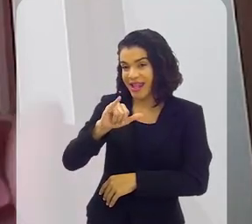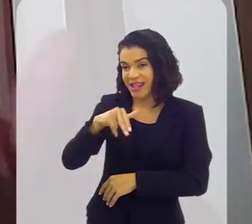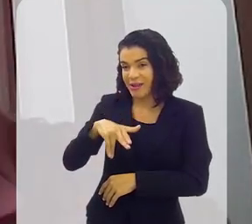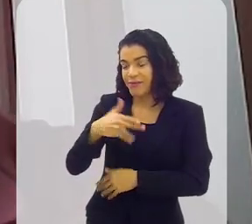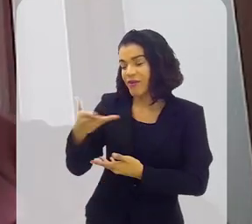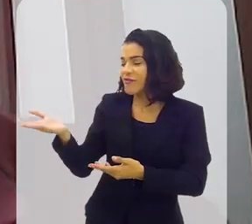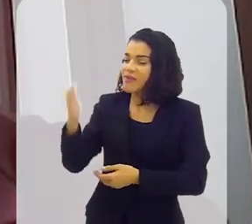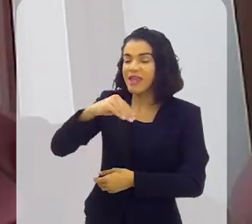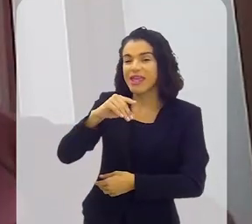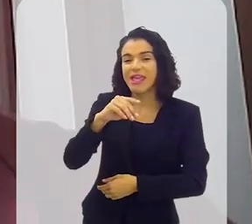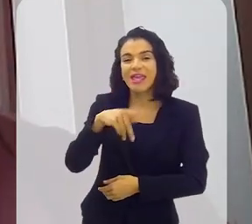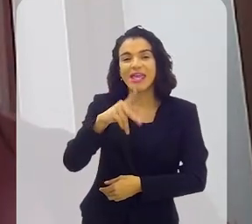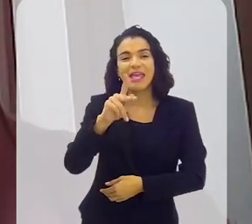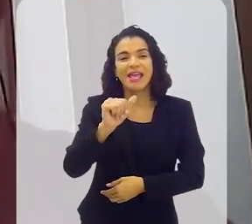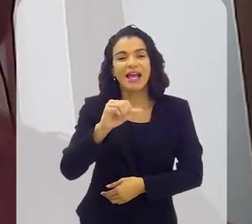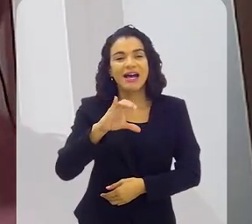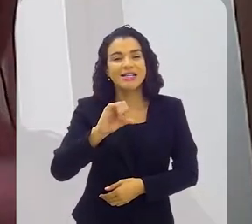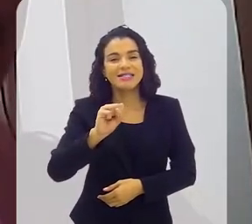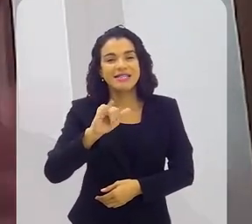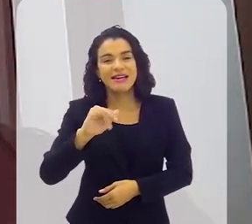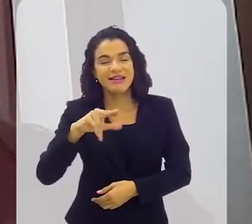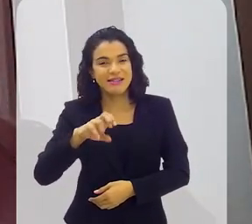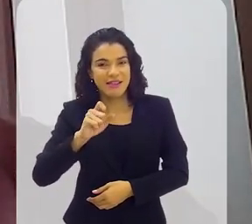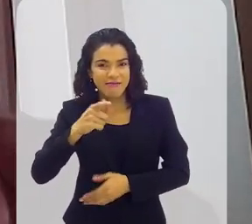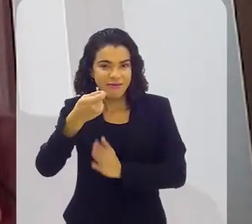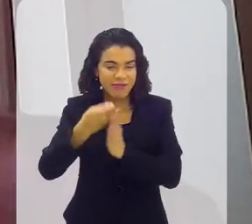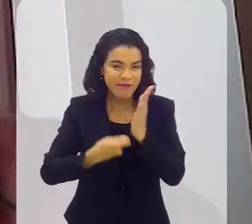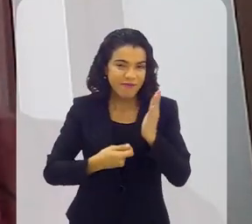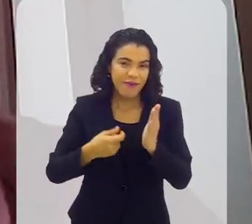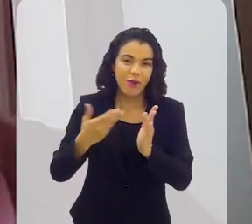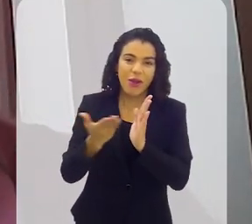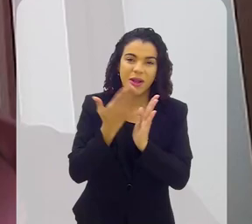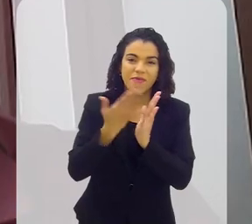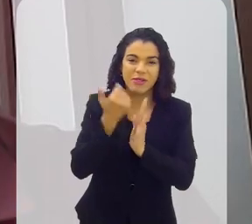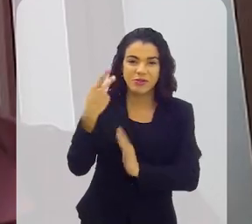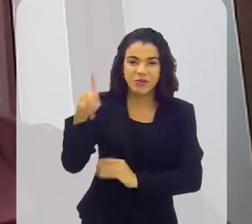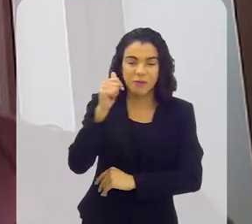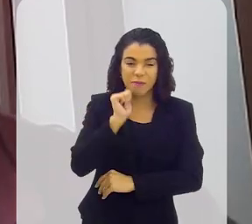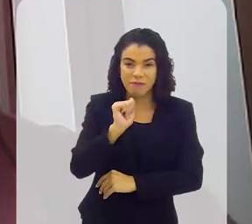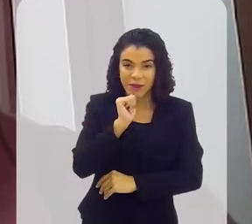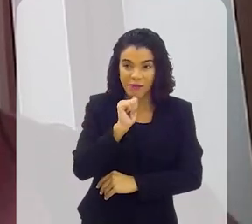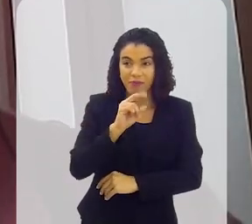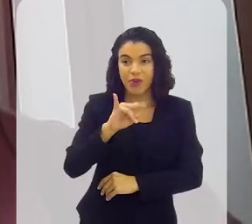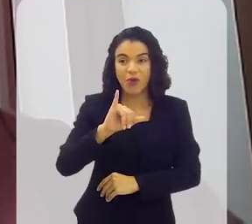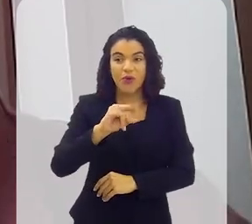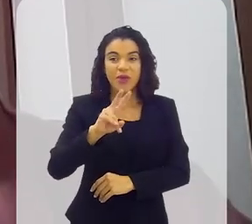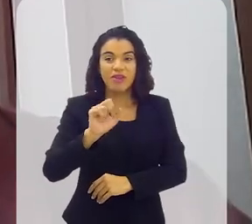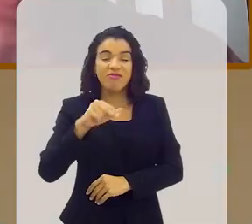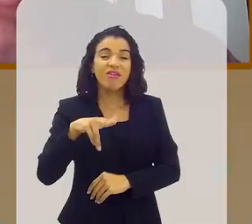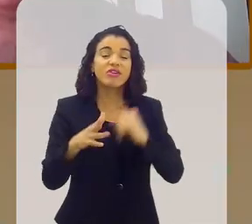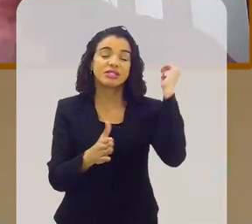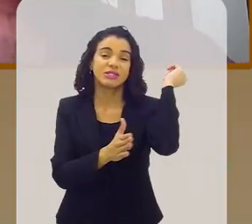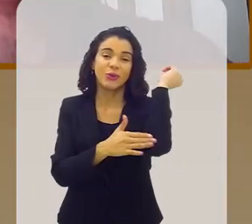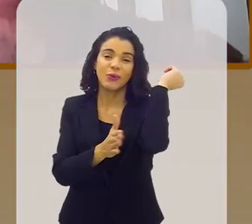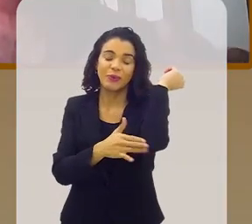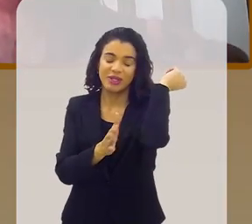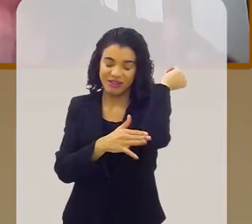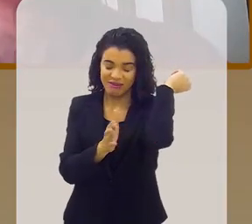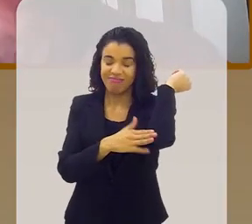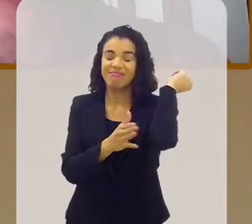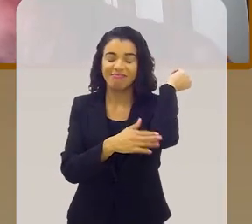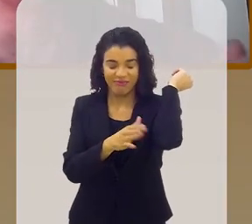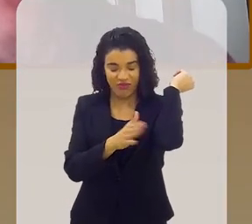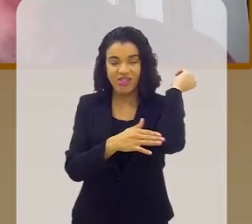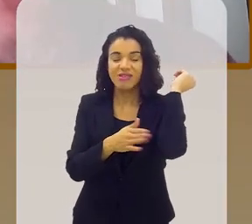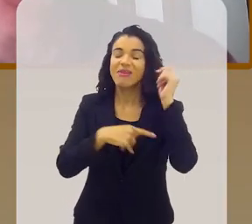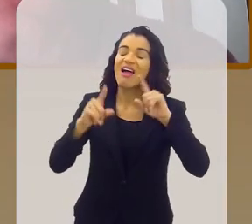eu que chamei a Cassiana. Cassiana, vamos fazer o livro da sua mãe, não vamos deixar outro fazer, não. Vamos fazer. O Milton e o Ivan Paulo foi puro ciúme. Já tinha alguém